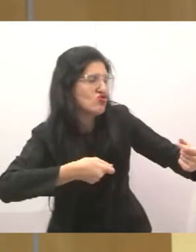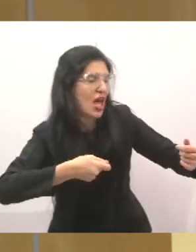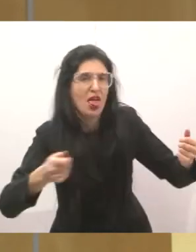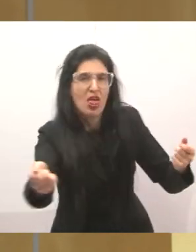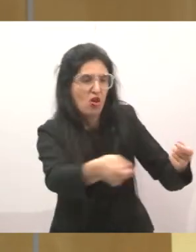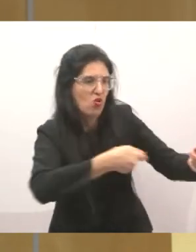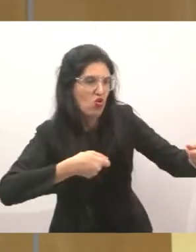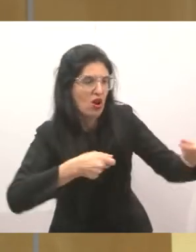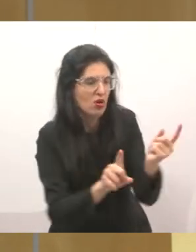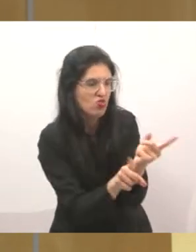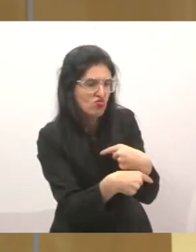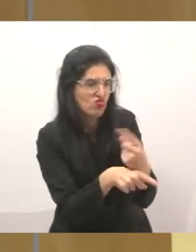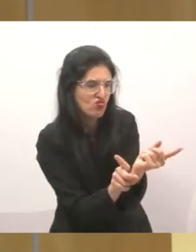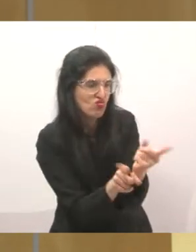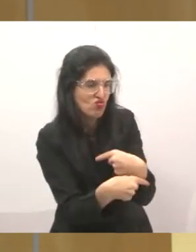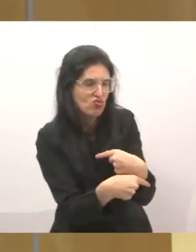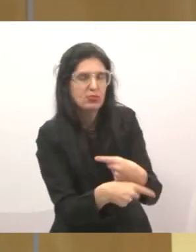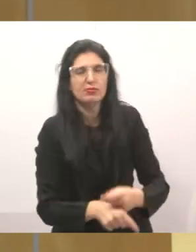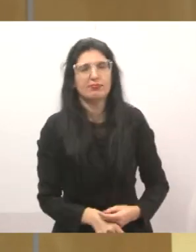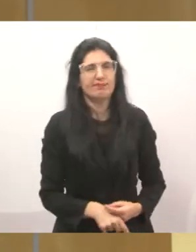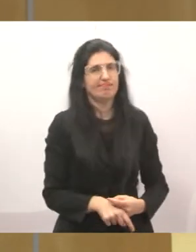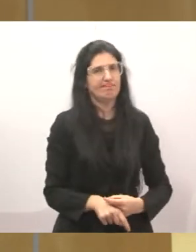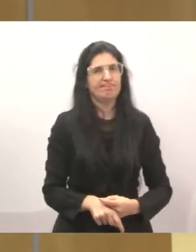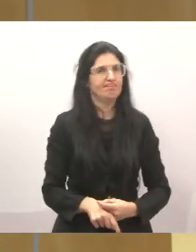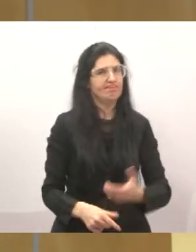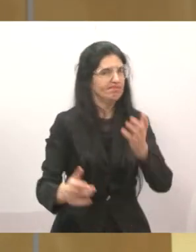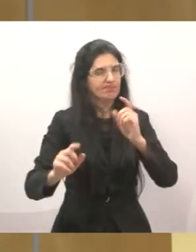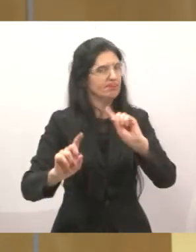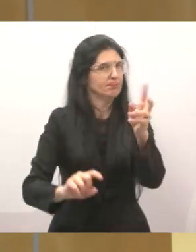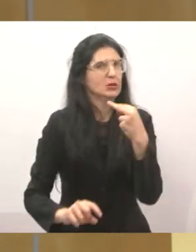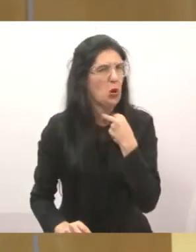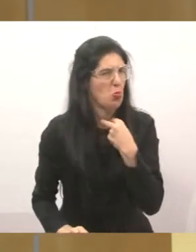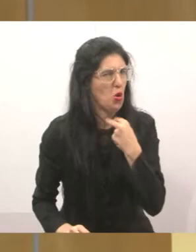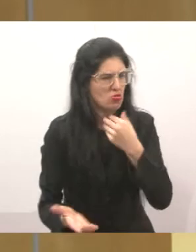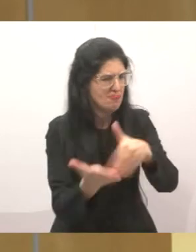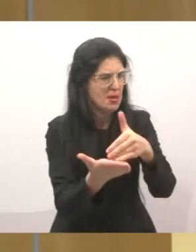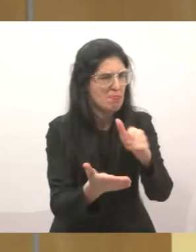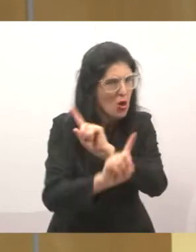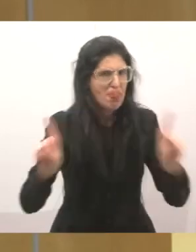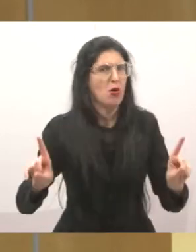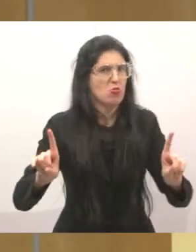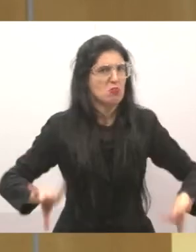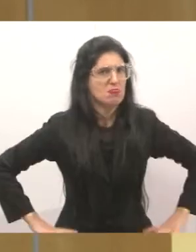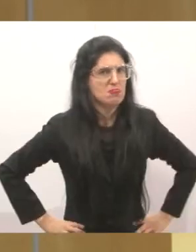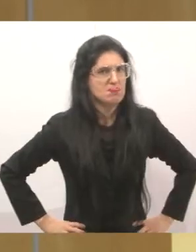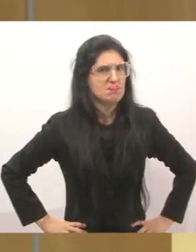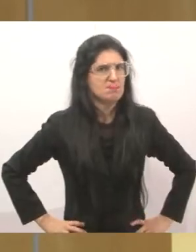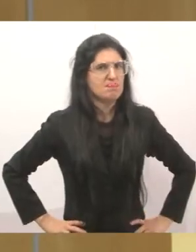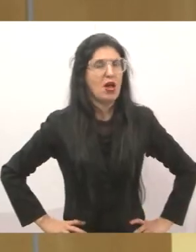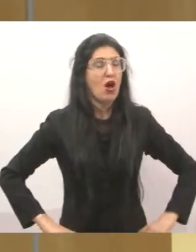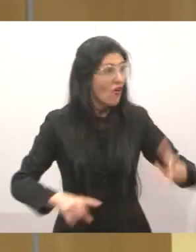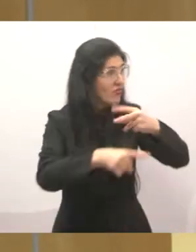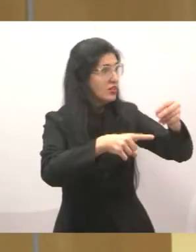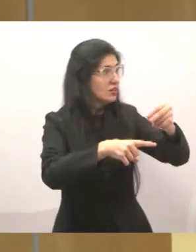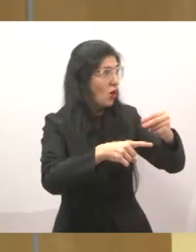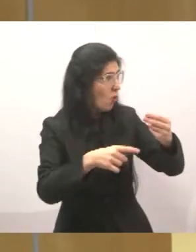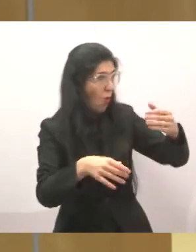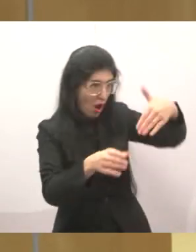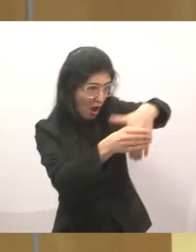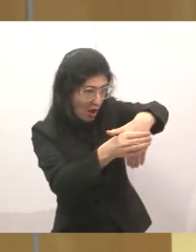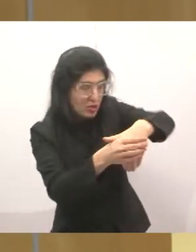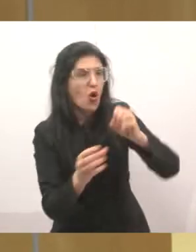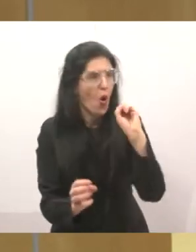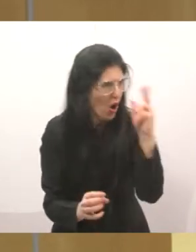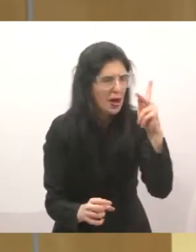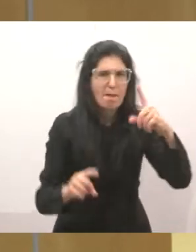O pré-candidato a prefeito, com esse compromisso, se ganhar a eleição, fazer um decreto, que aqui tem que manter